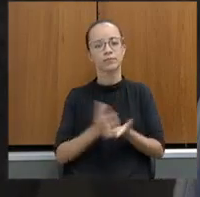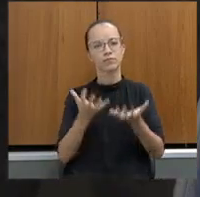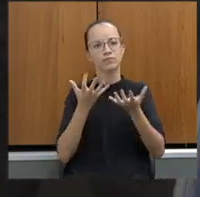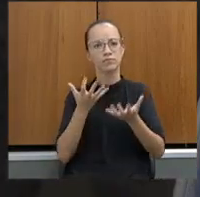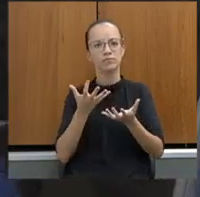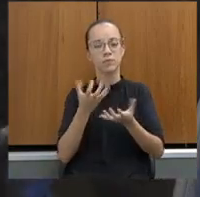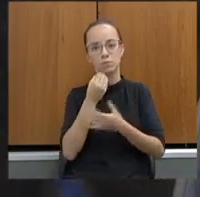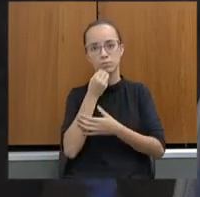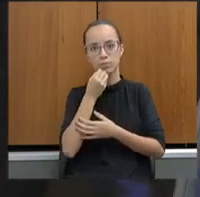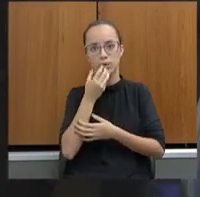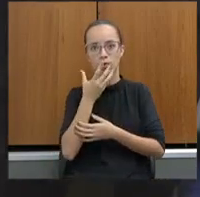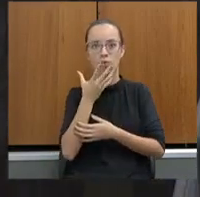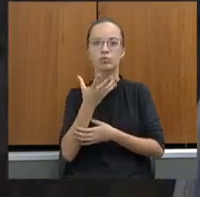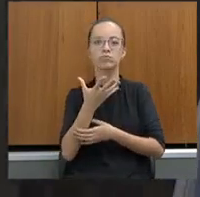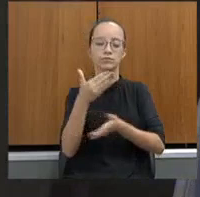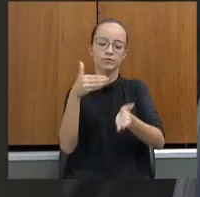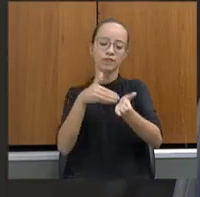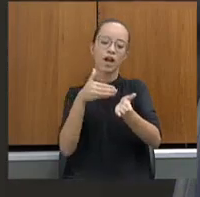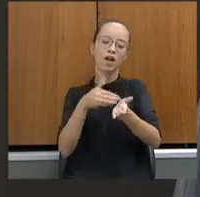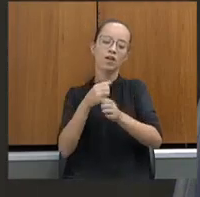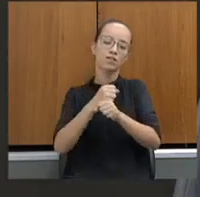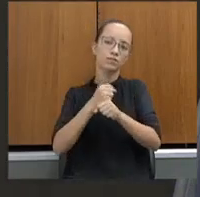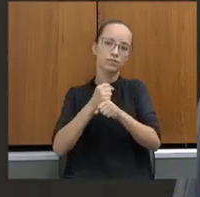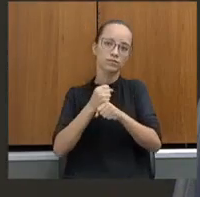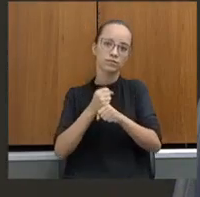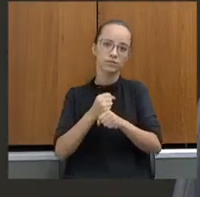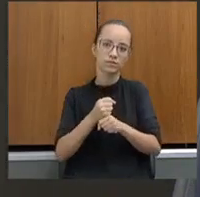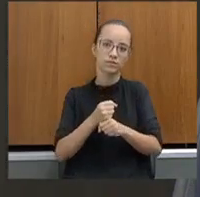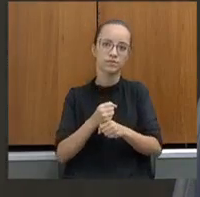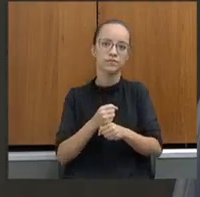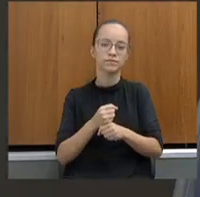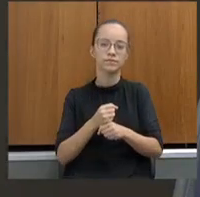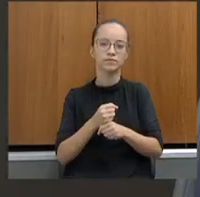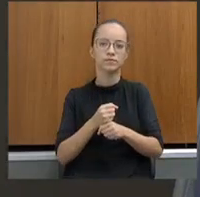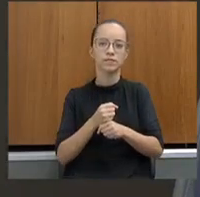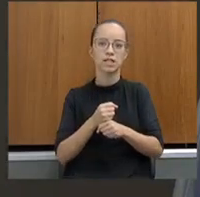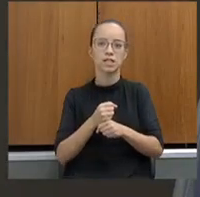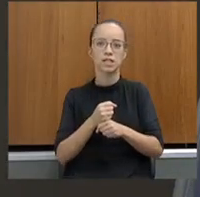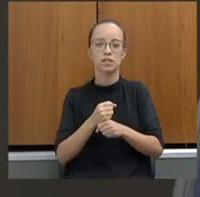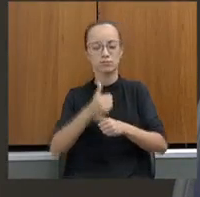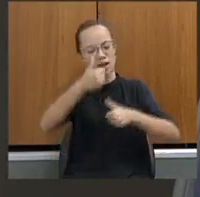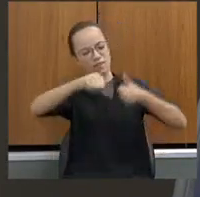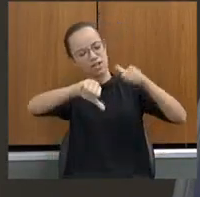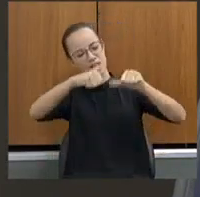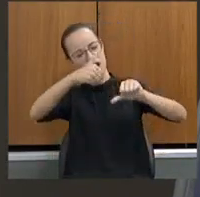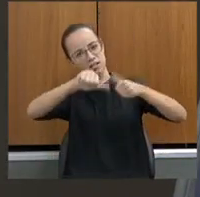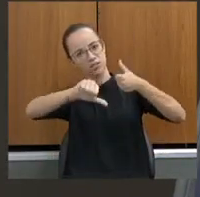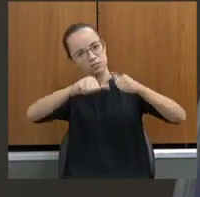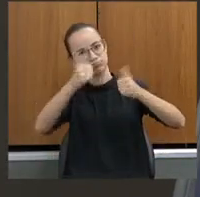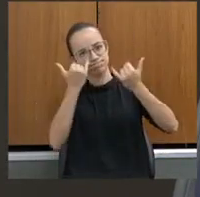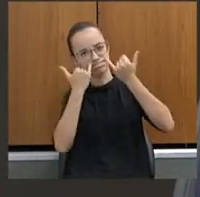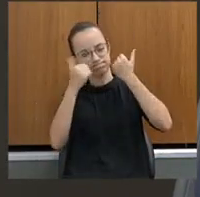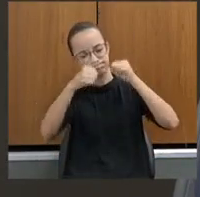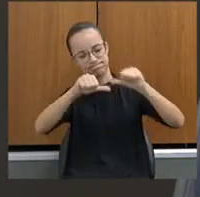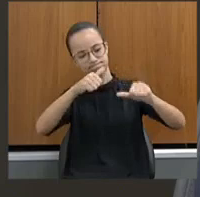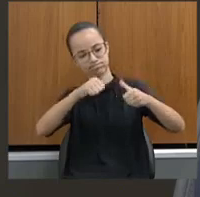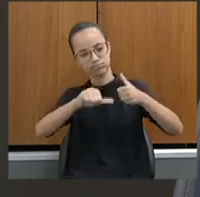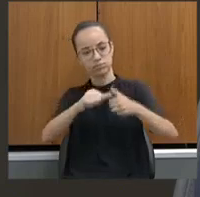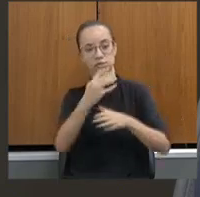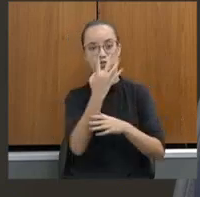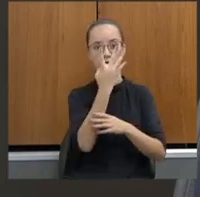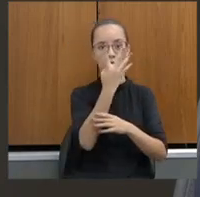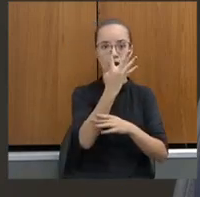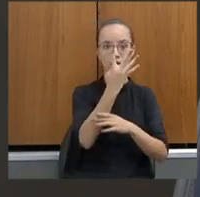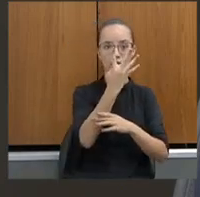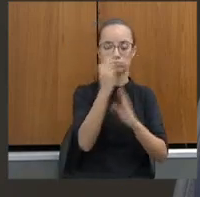é bom chegar em final de ano e você fazer balanços e fazer avaliações. Chegar no final de quatro anos de um